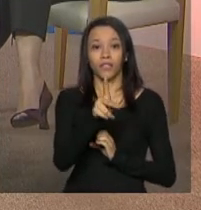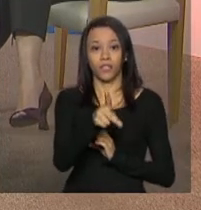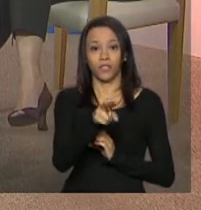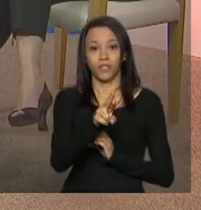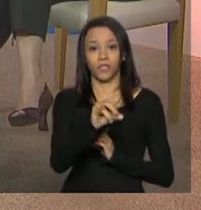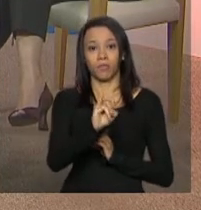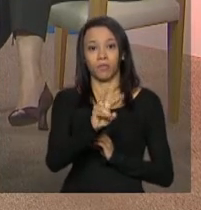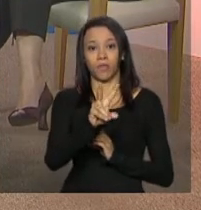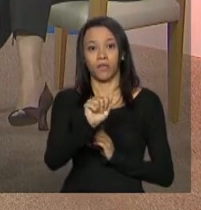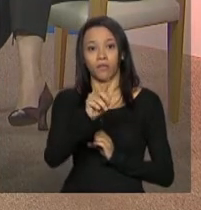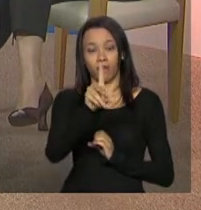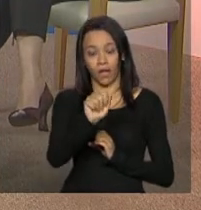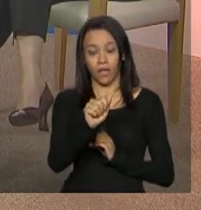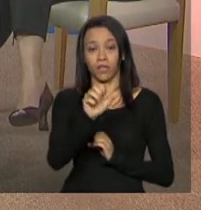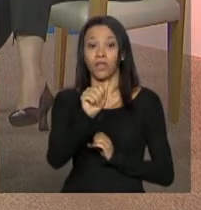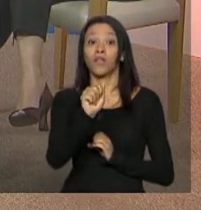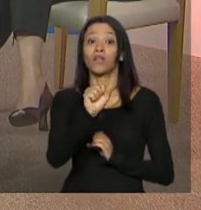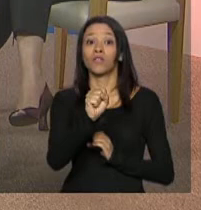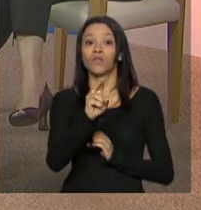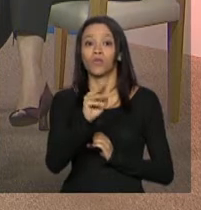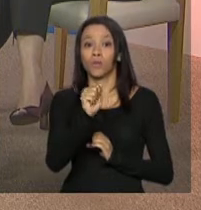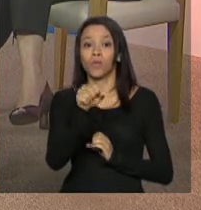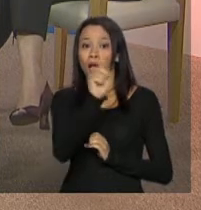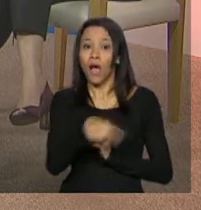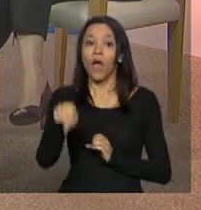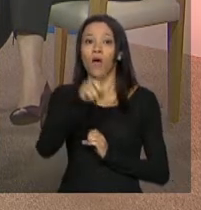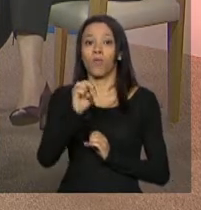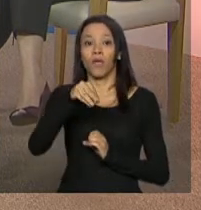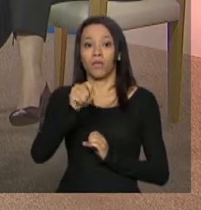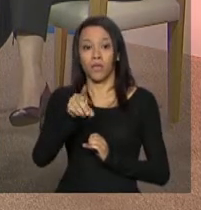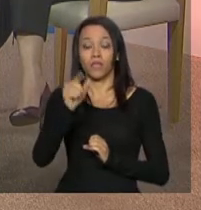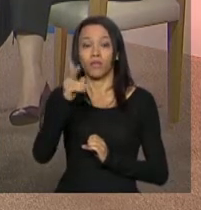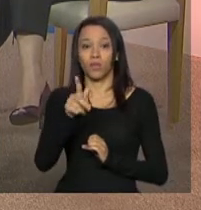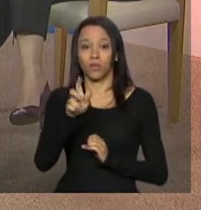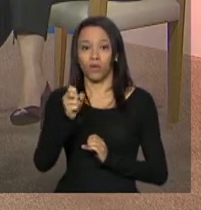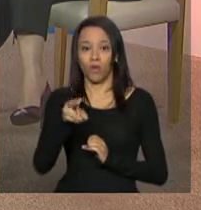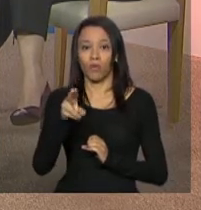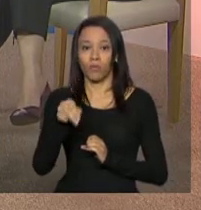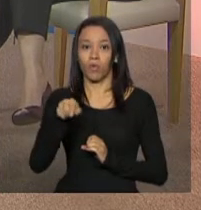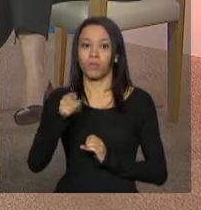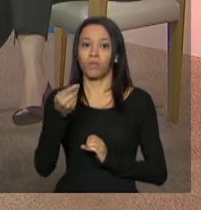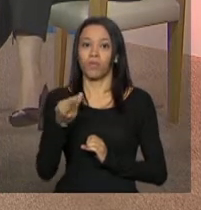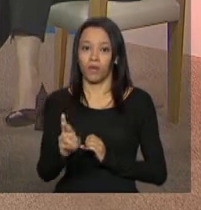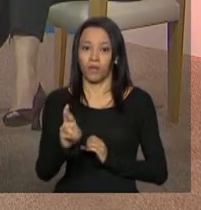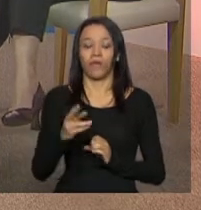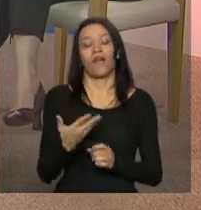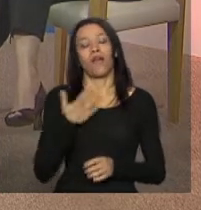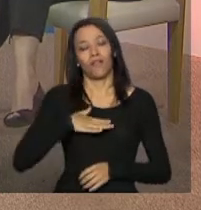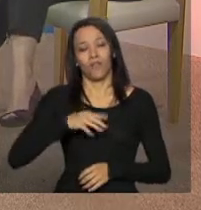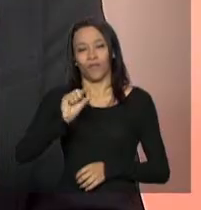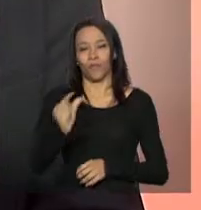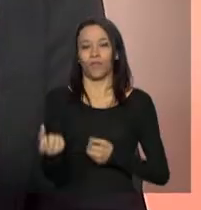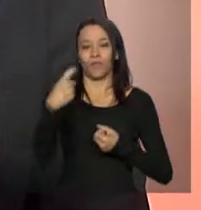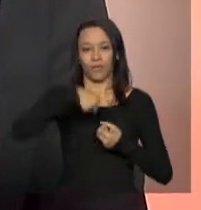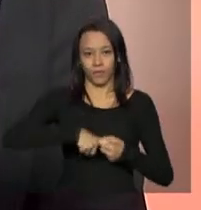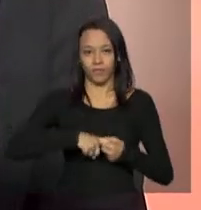.gov.br Bom, daqui a pouco a gente continua, nós vamos agora fazer um pequeno intervalo e voltamos no próximo